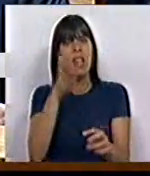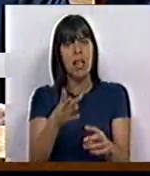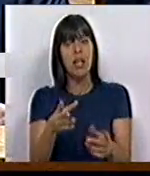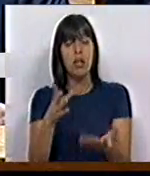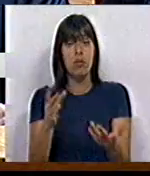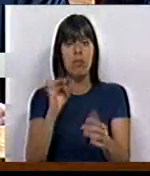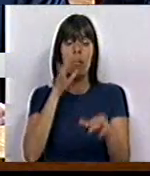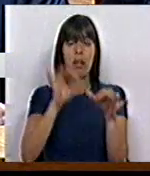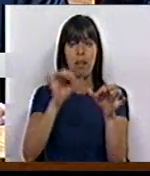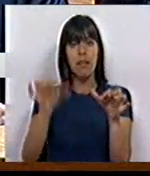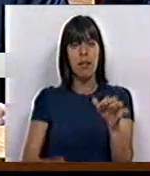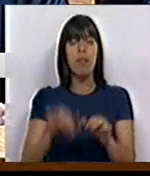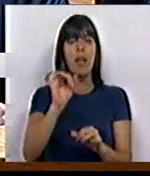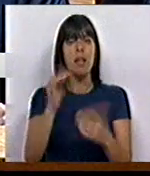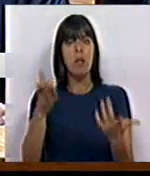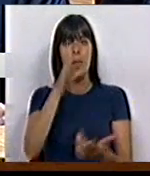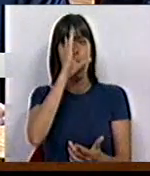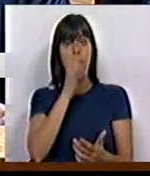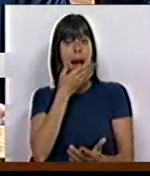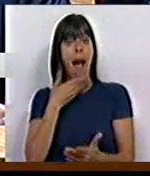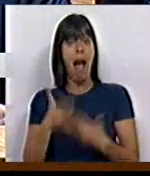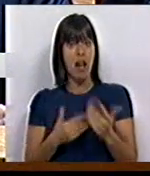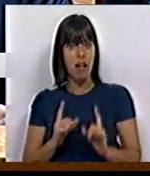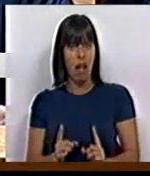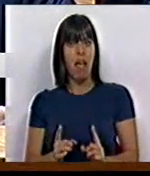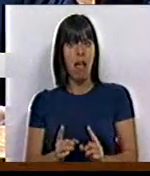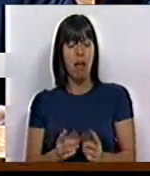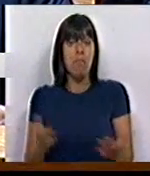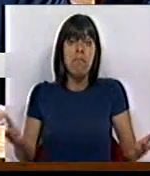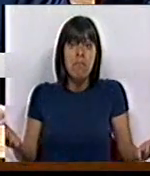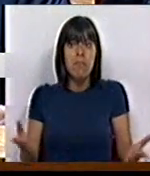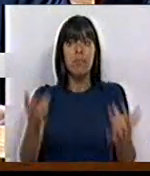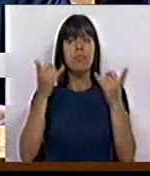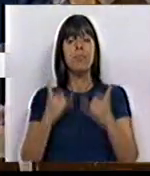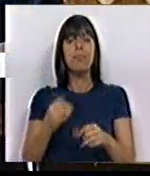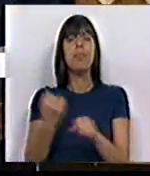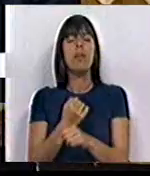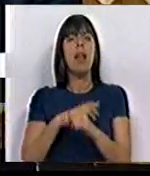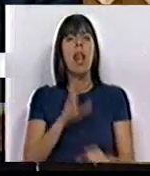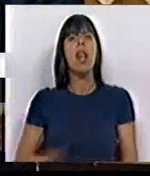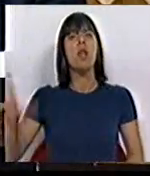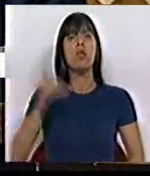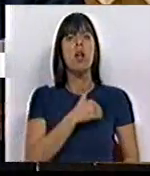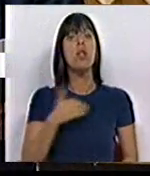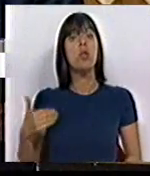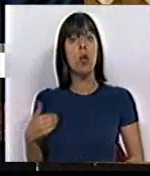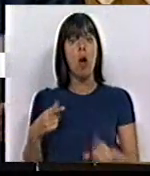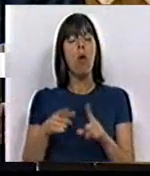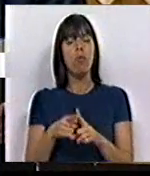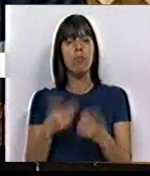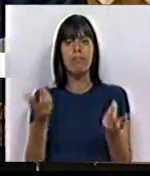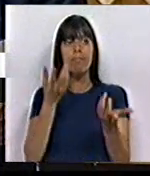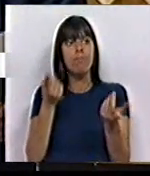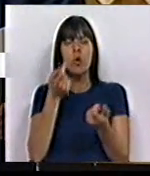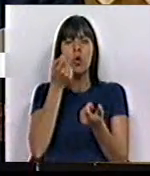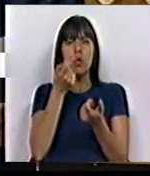como referiu na sua intervenção, o Estado ágil? Por sua vez, o Serviço Nacional de Saúde é golpeado